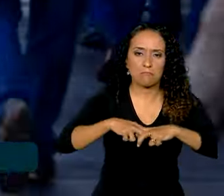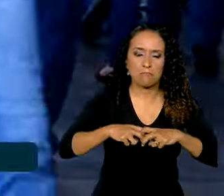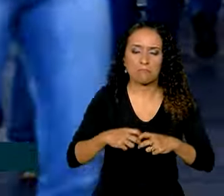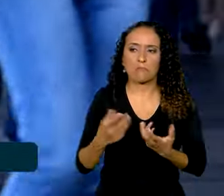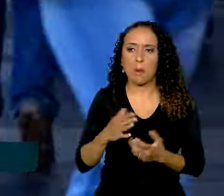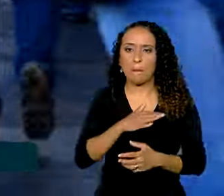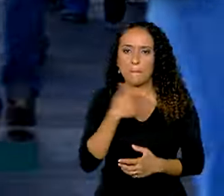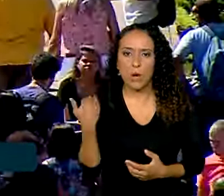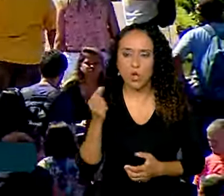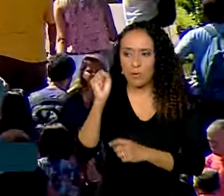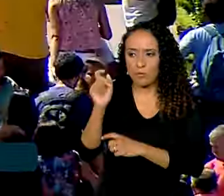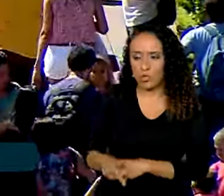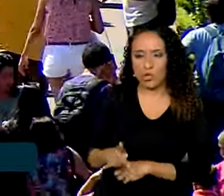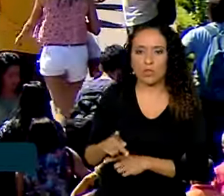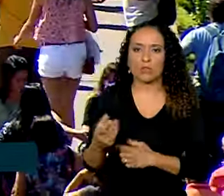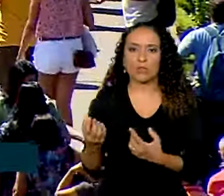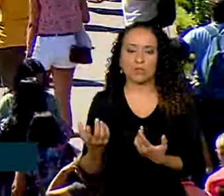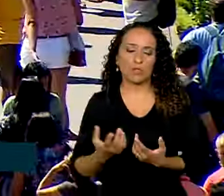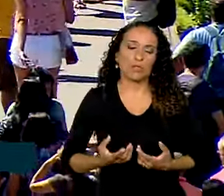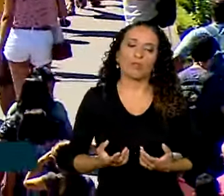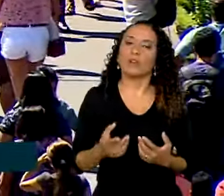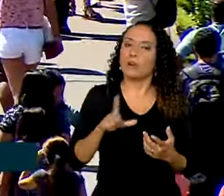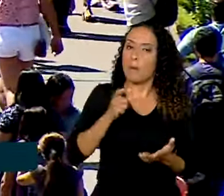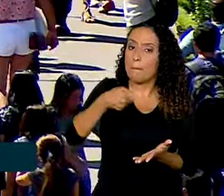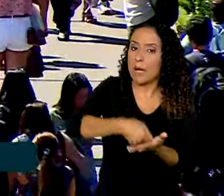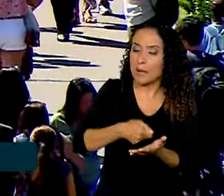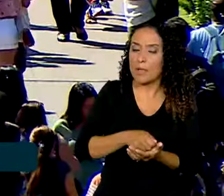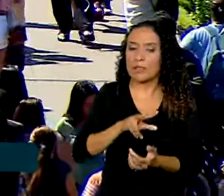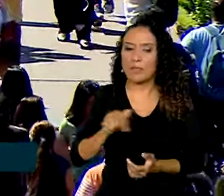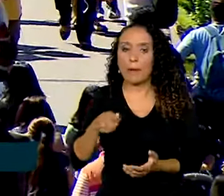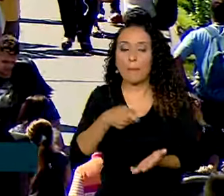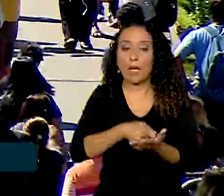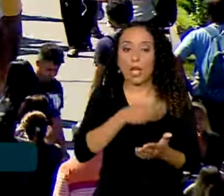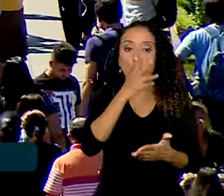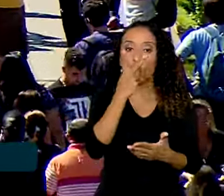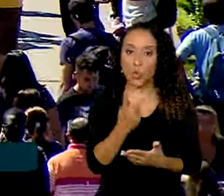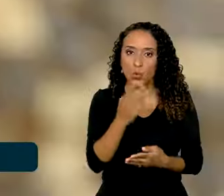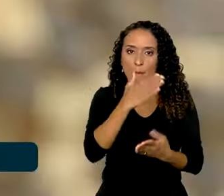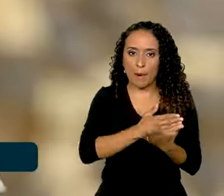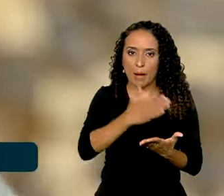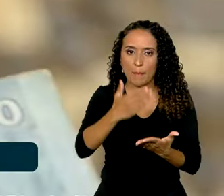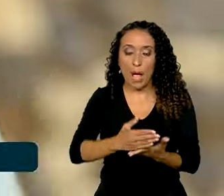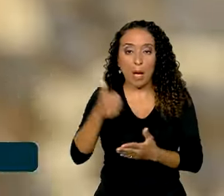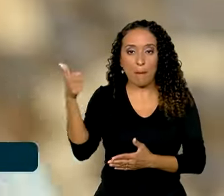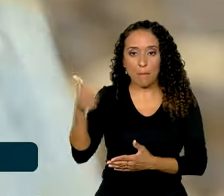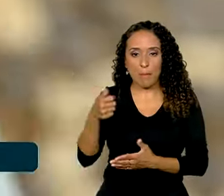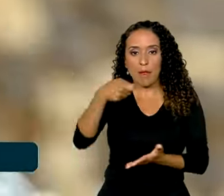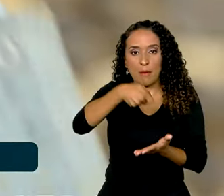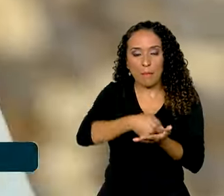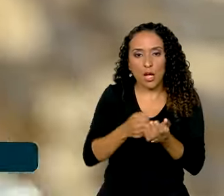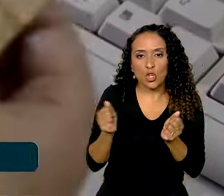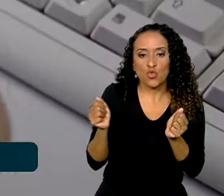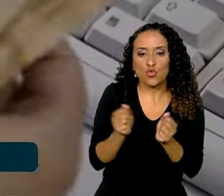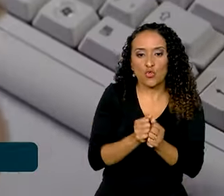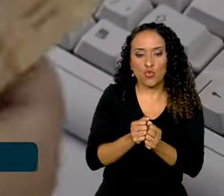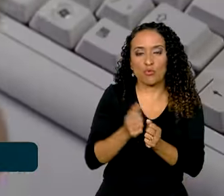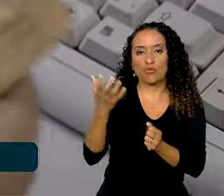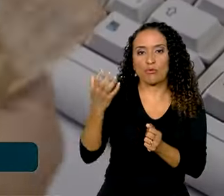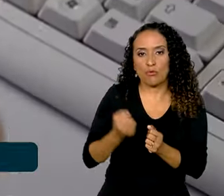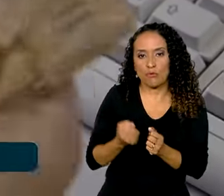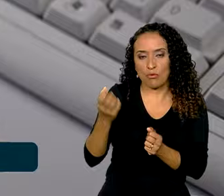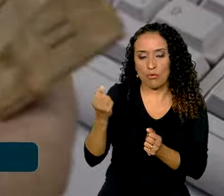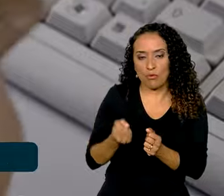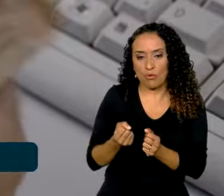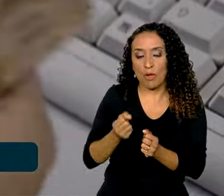por morte ou auxílio reclusão. O pagamento será feito em duas parcelas. A primeira será paga junto ao beneficiário